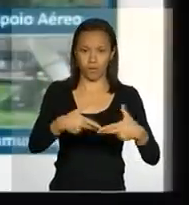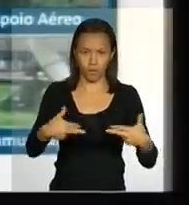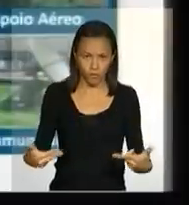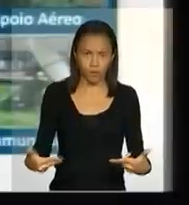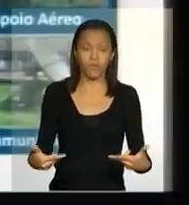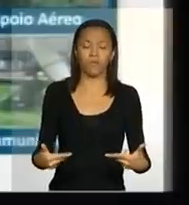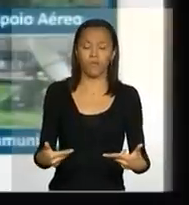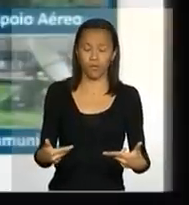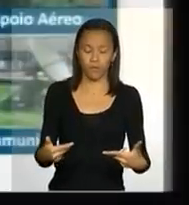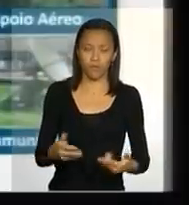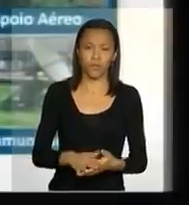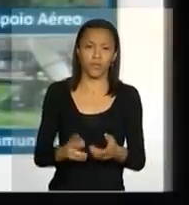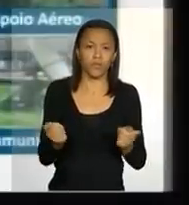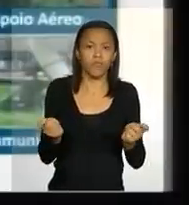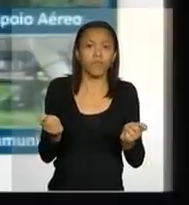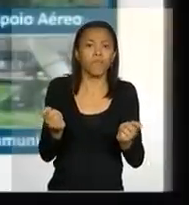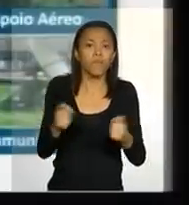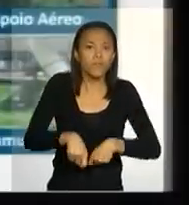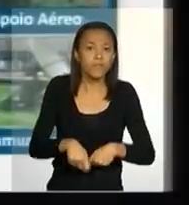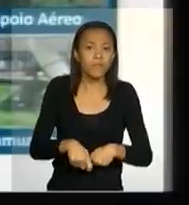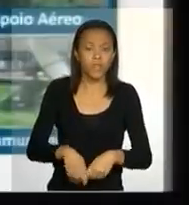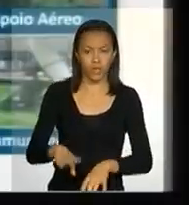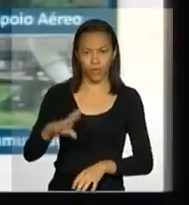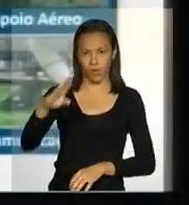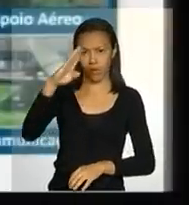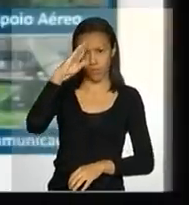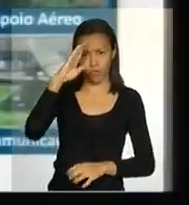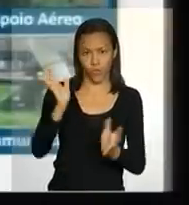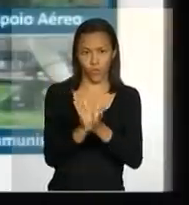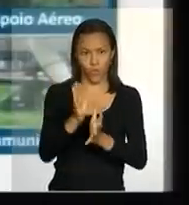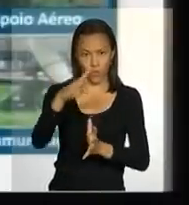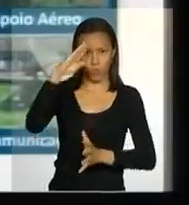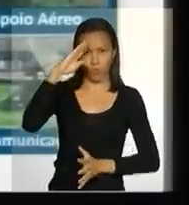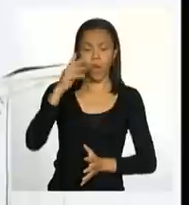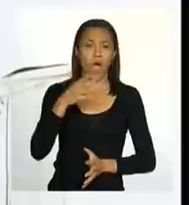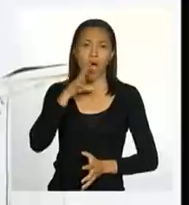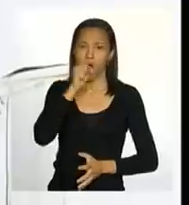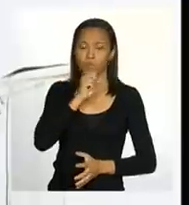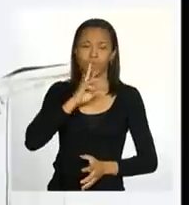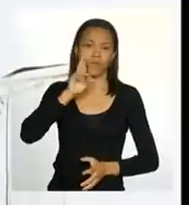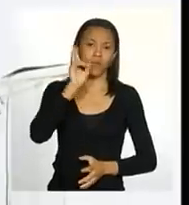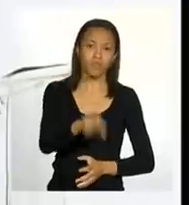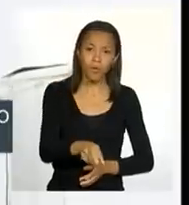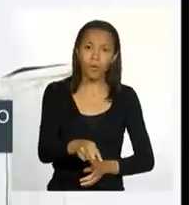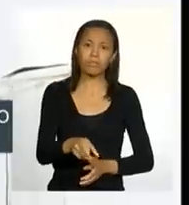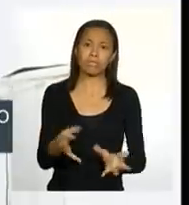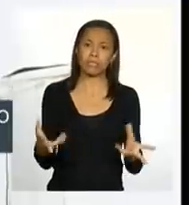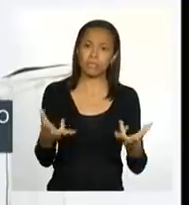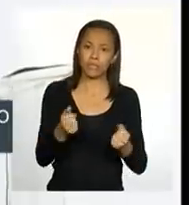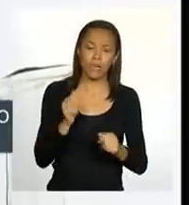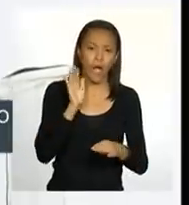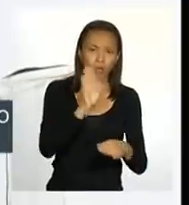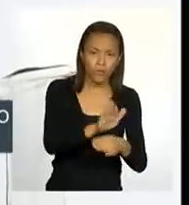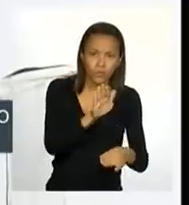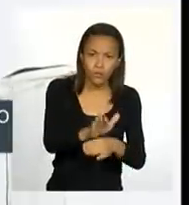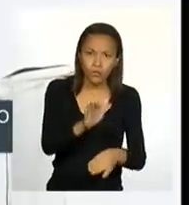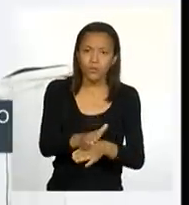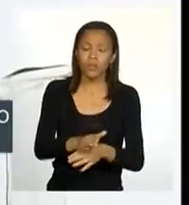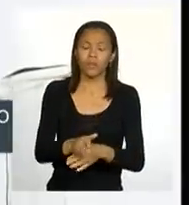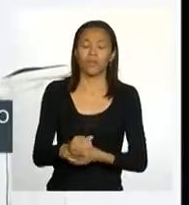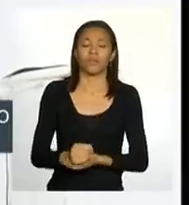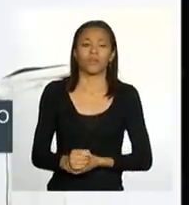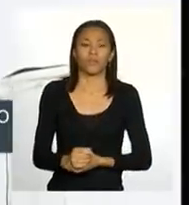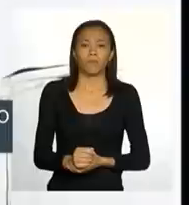materiais que permitam às Forças Armadas ter uma resposta de qualidade, uma resposta